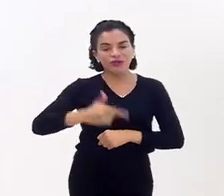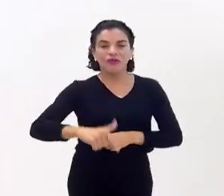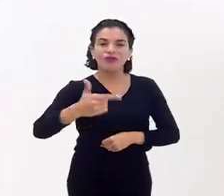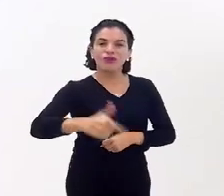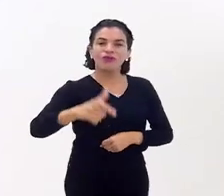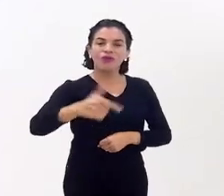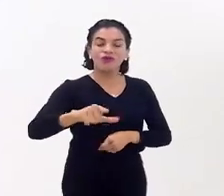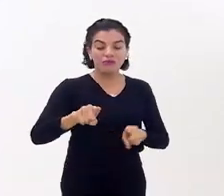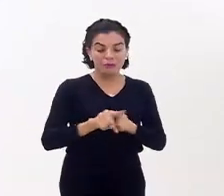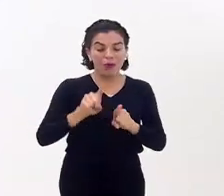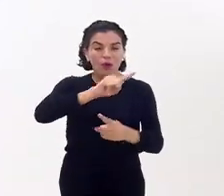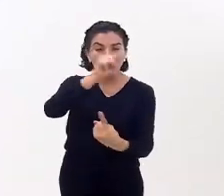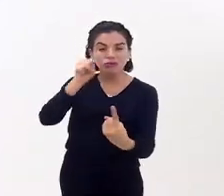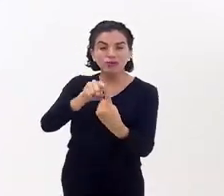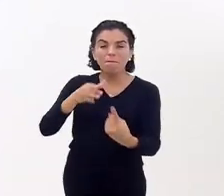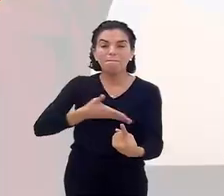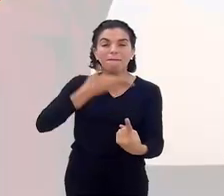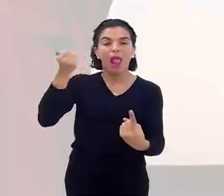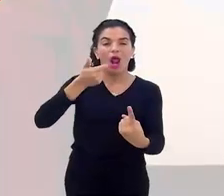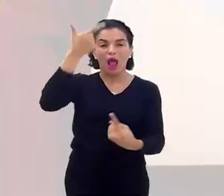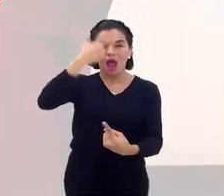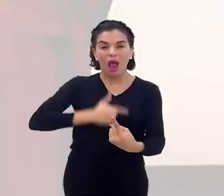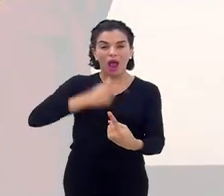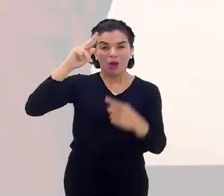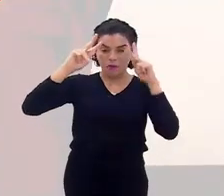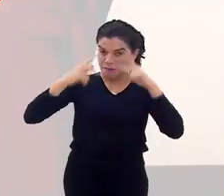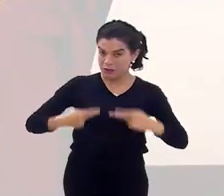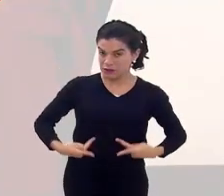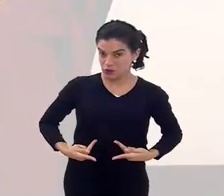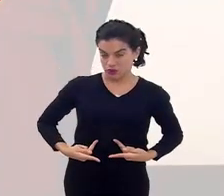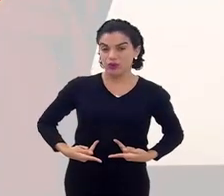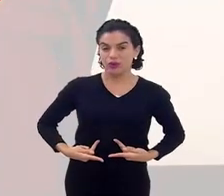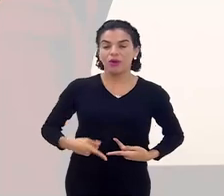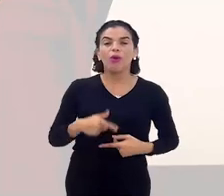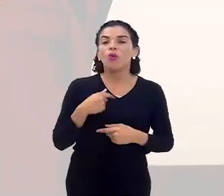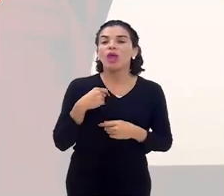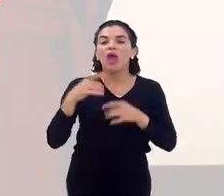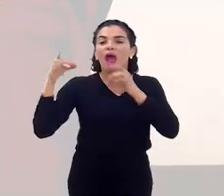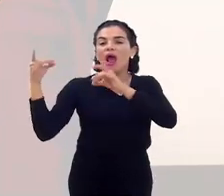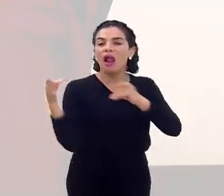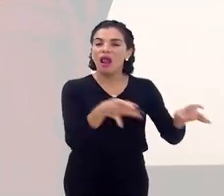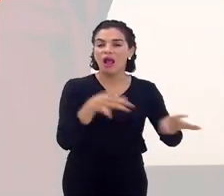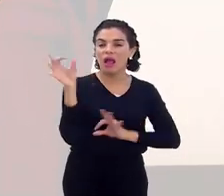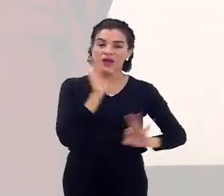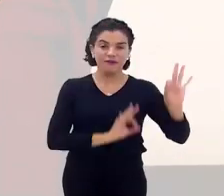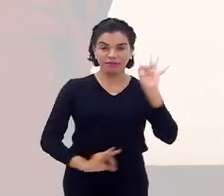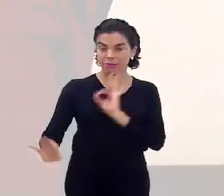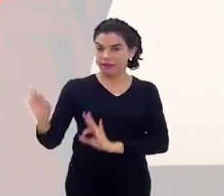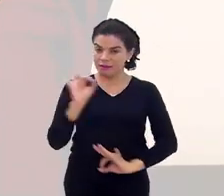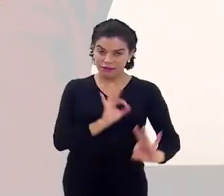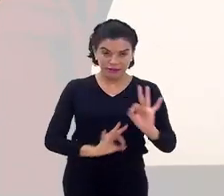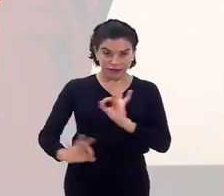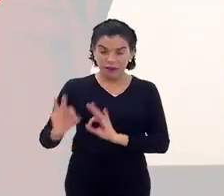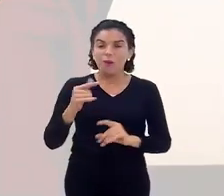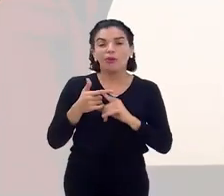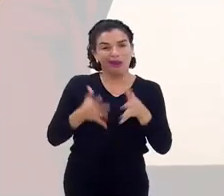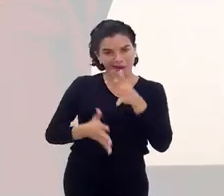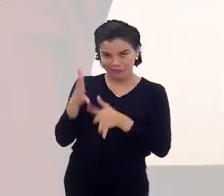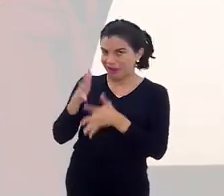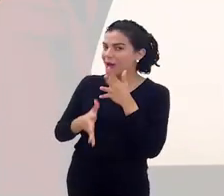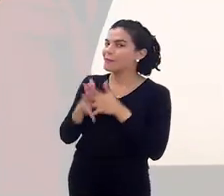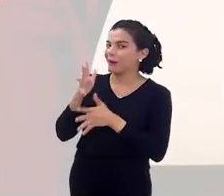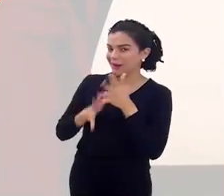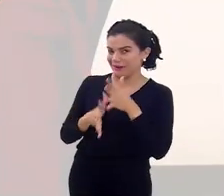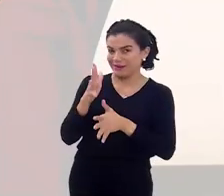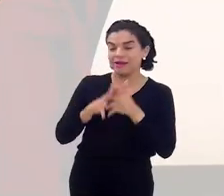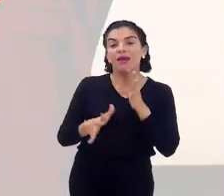melhore como pessoa. Pra você melhorar como pessoa, acho que a primeira coisa que você tem que pede é desprovido da vaidade. Porque, senão, ela vai acabar